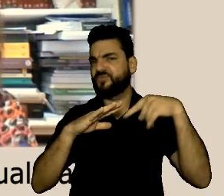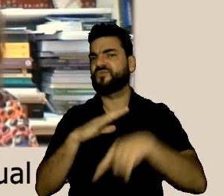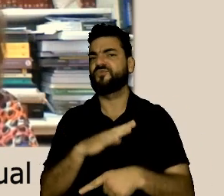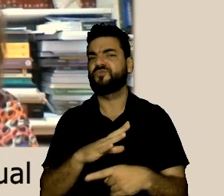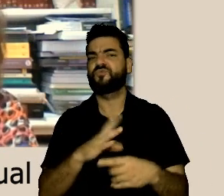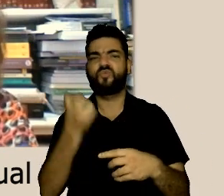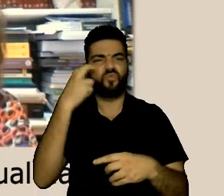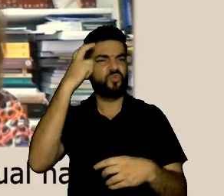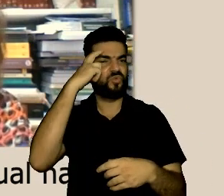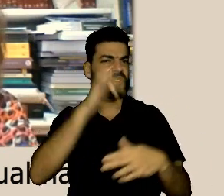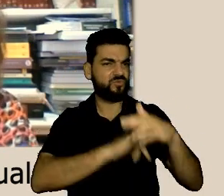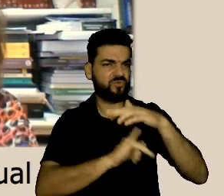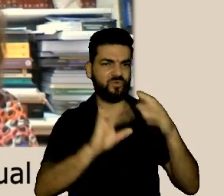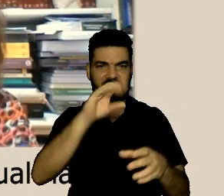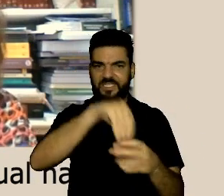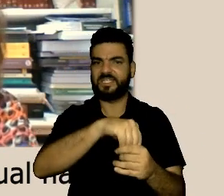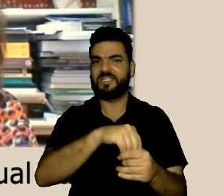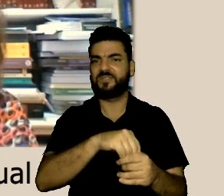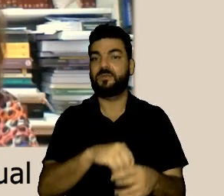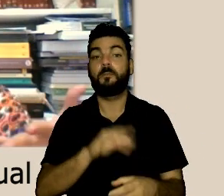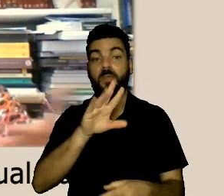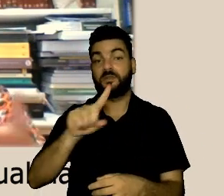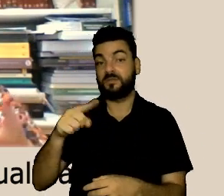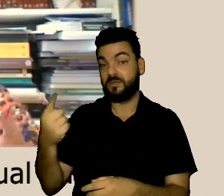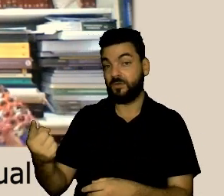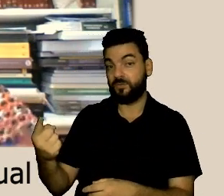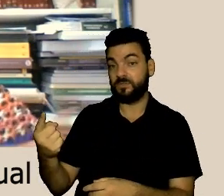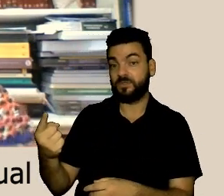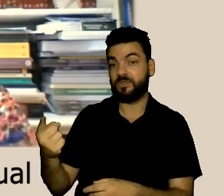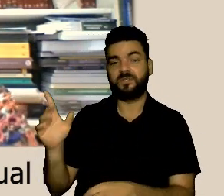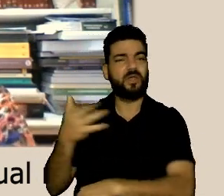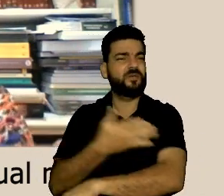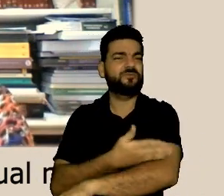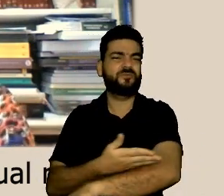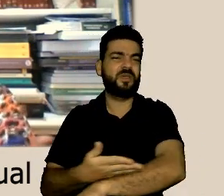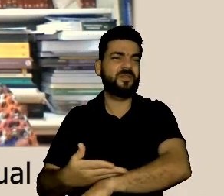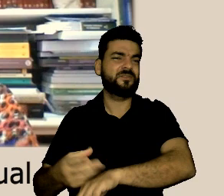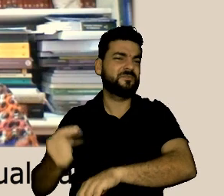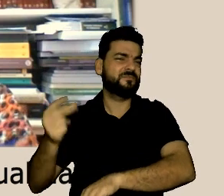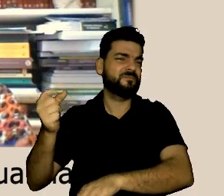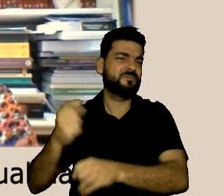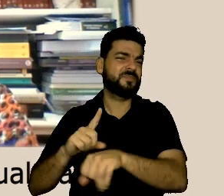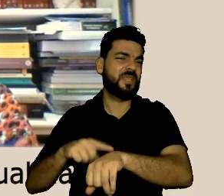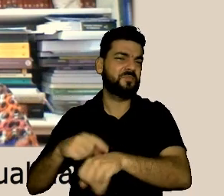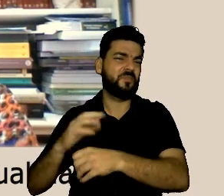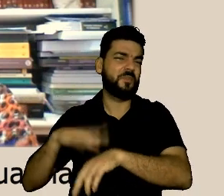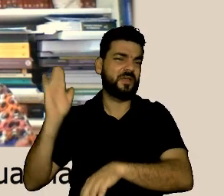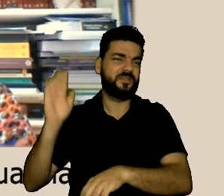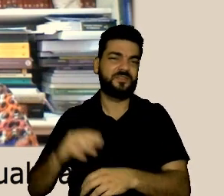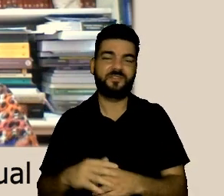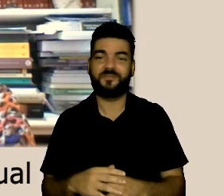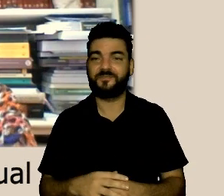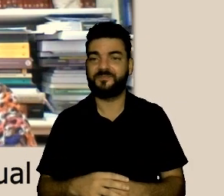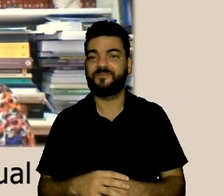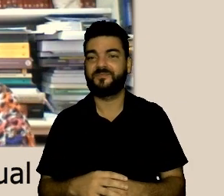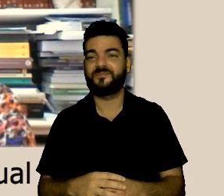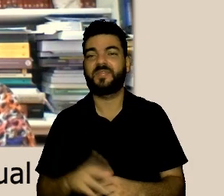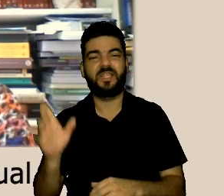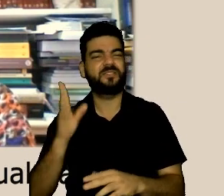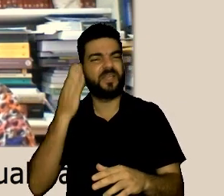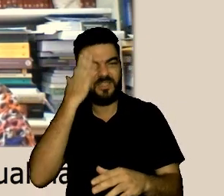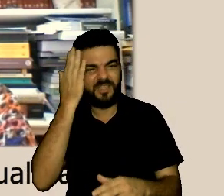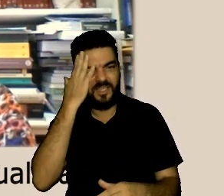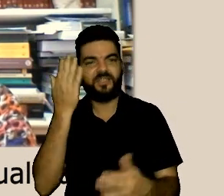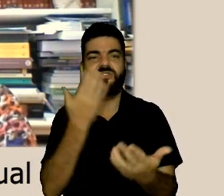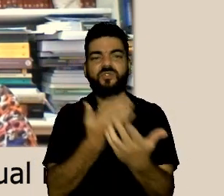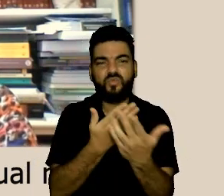assim né a Jocely é mais tempo mais institucionalmente assim cultura institucional é mais recente mas vocês já estão aí na